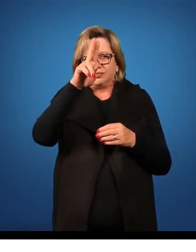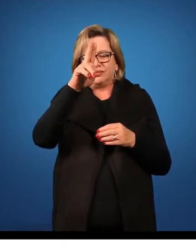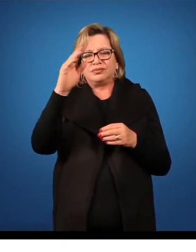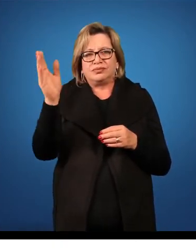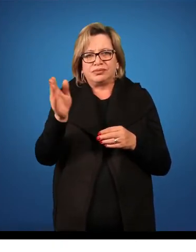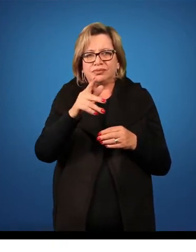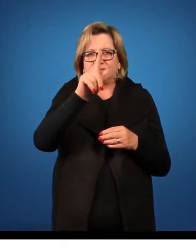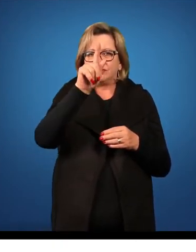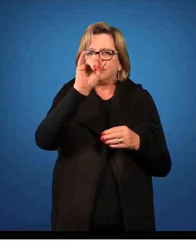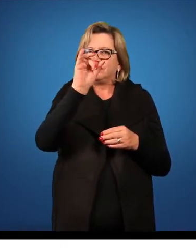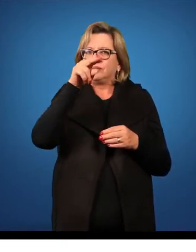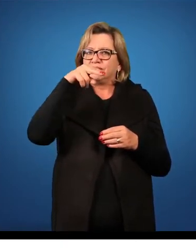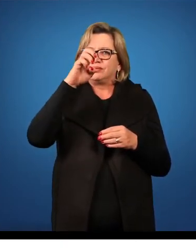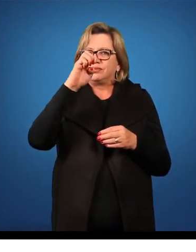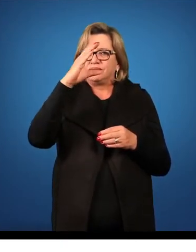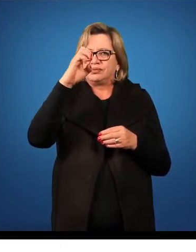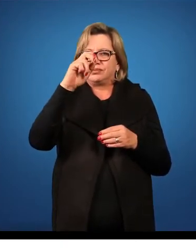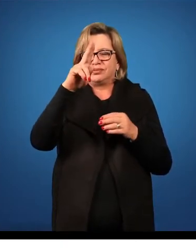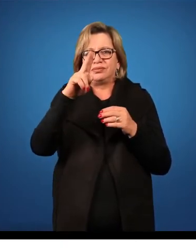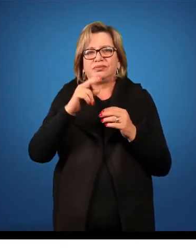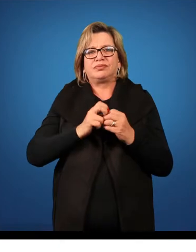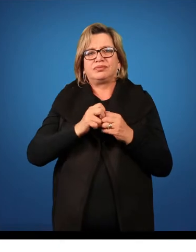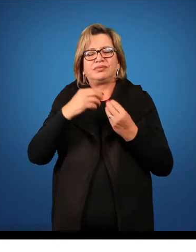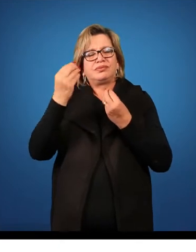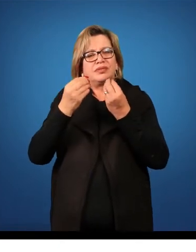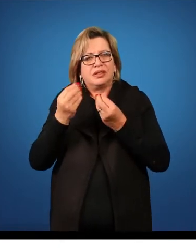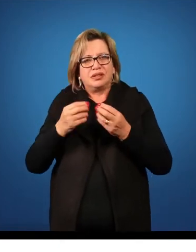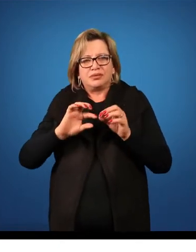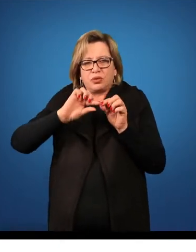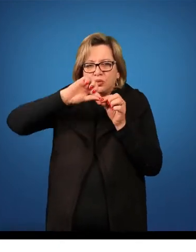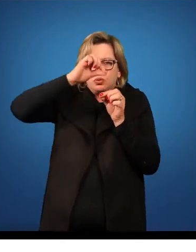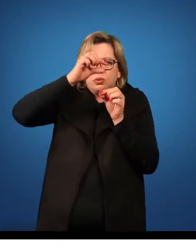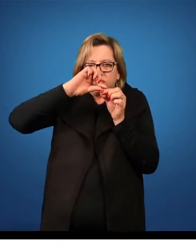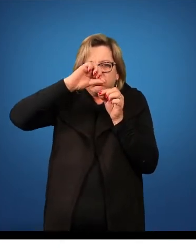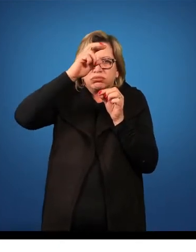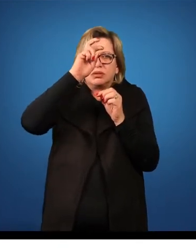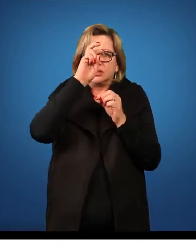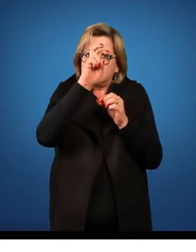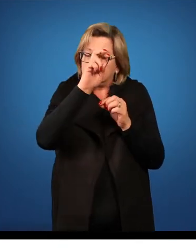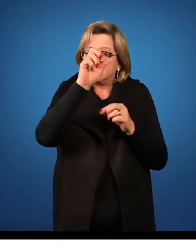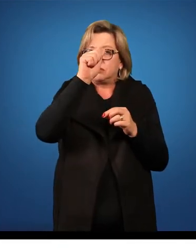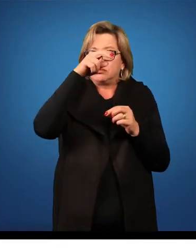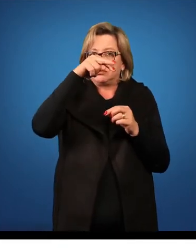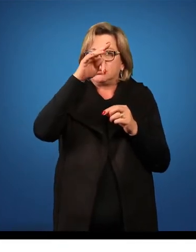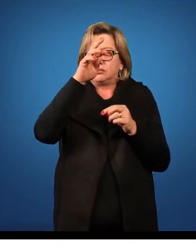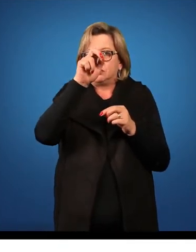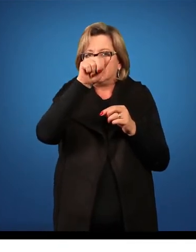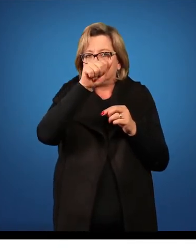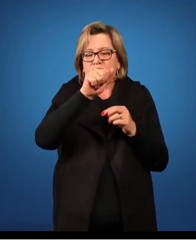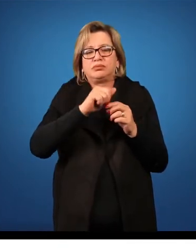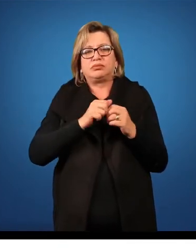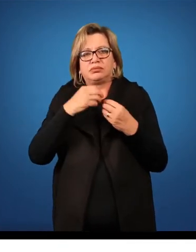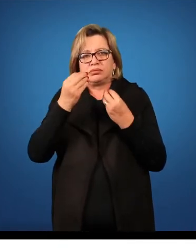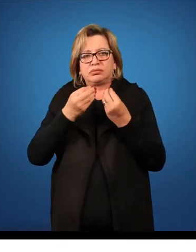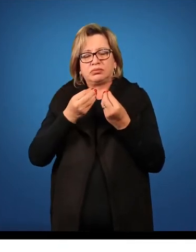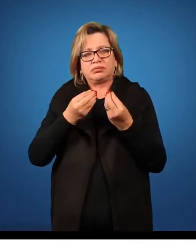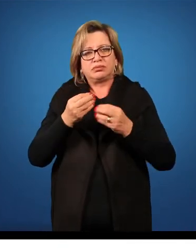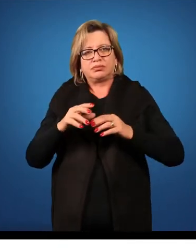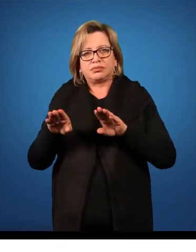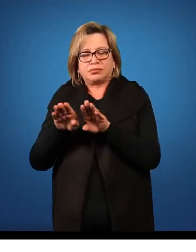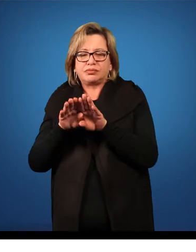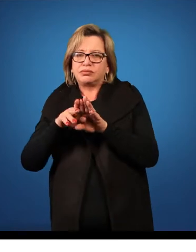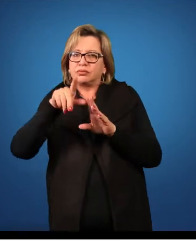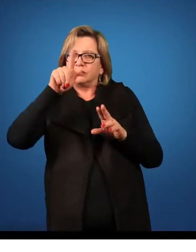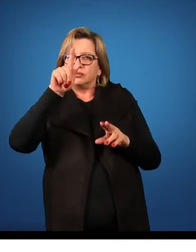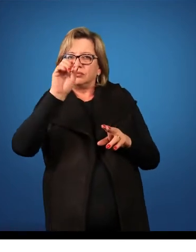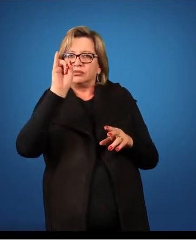O androceu apresenta cinco estames, cada estame com seu filete e sua antera. A antera é tetrasporanjeada. E o gineceu,